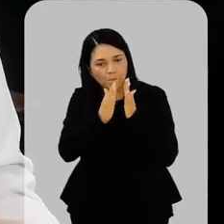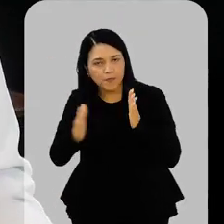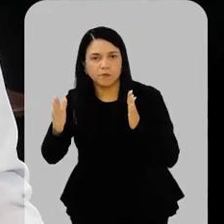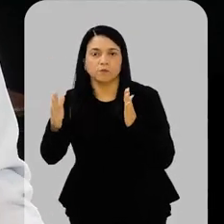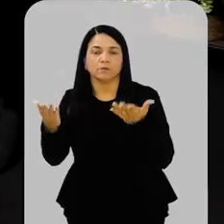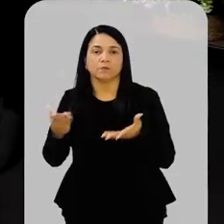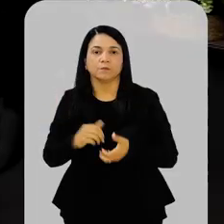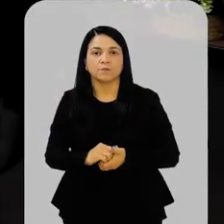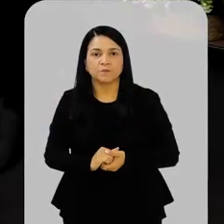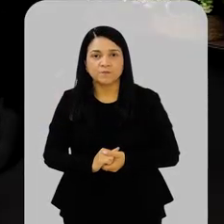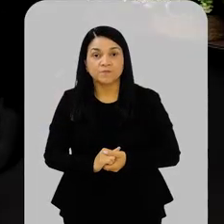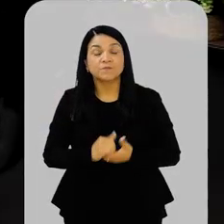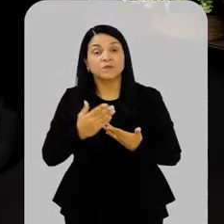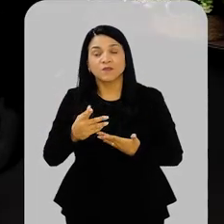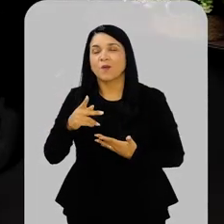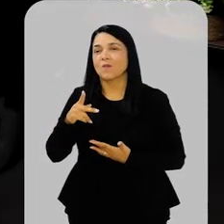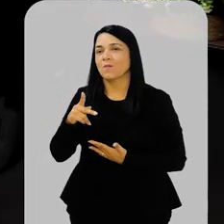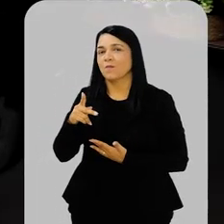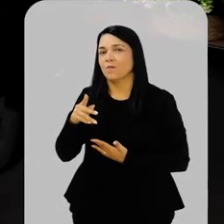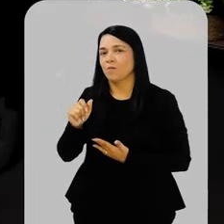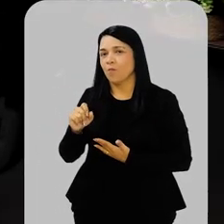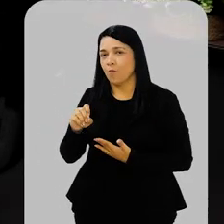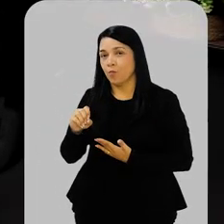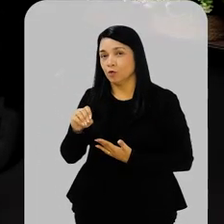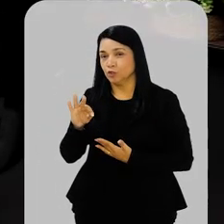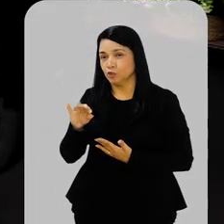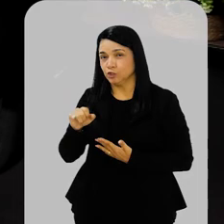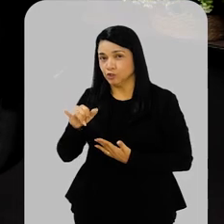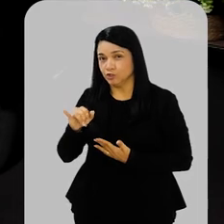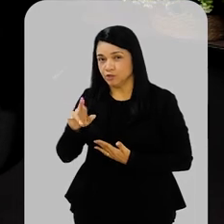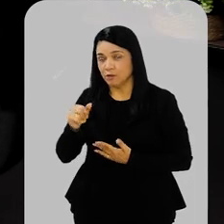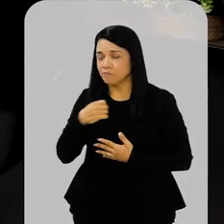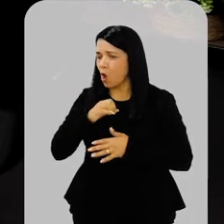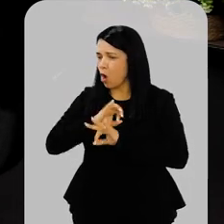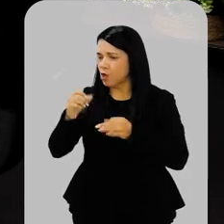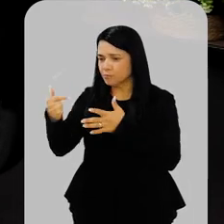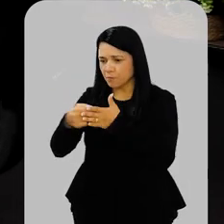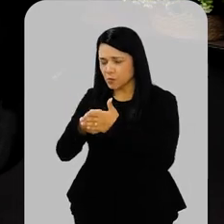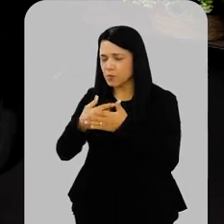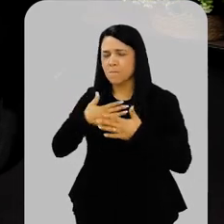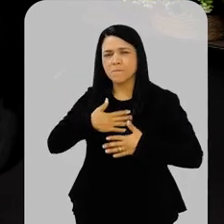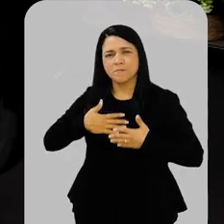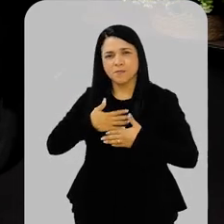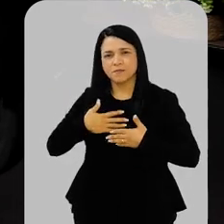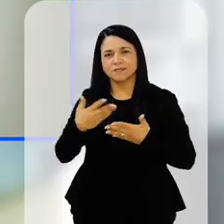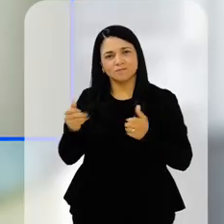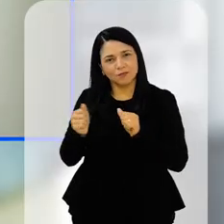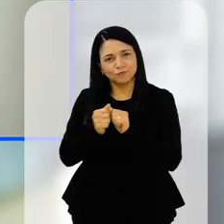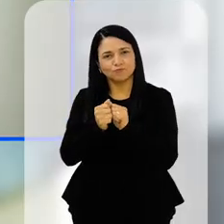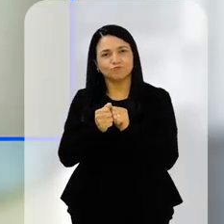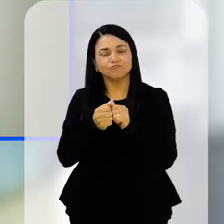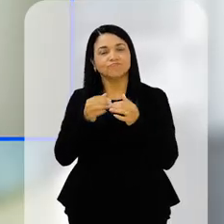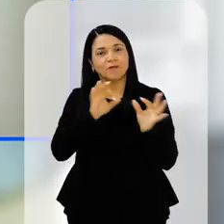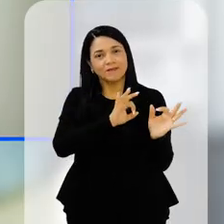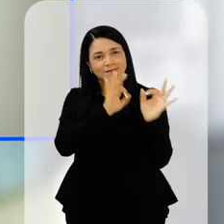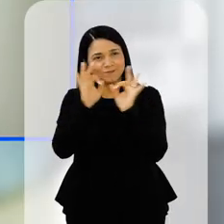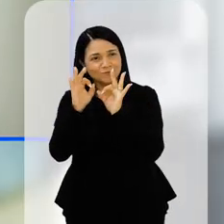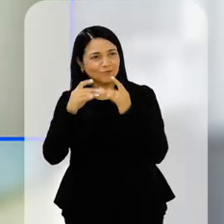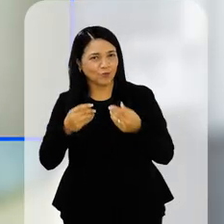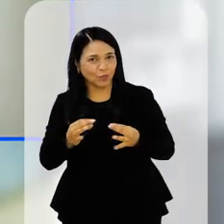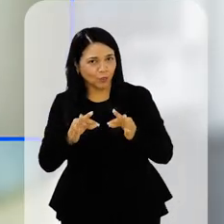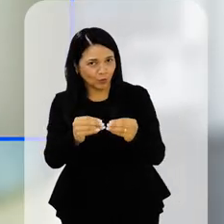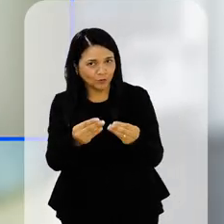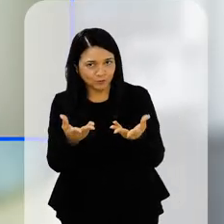períodos? Oi, Potilha. Obrigado pela ótima pergunta. É prazer estar aqui de novo contigo, com todas e todos que estão nos assistindo.